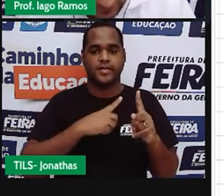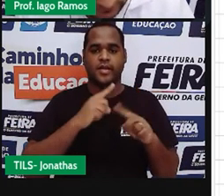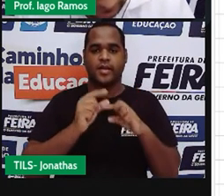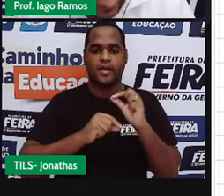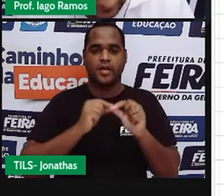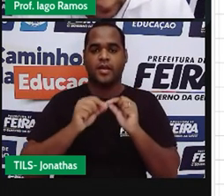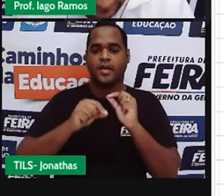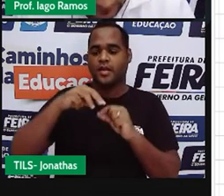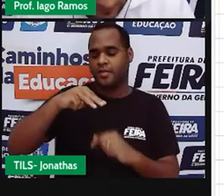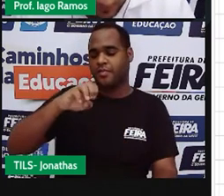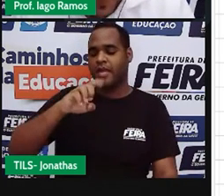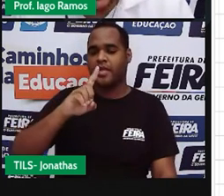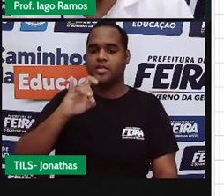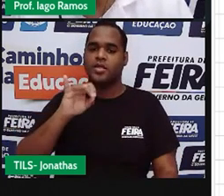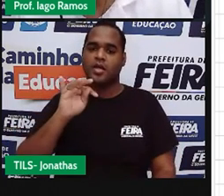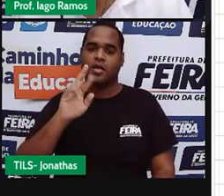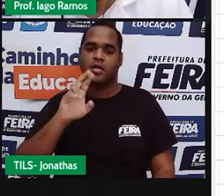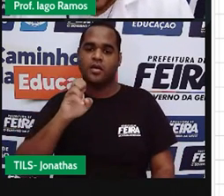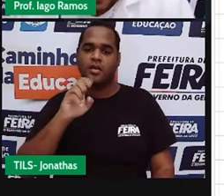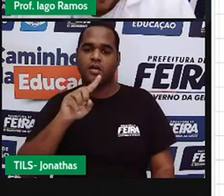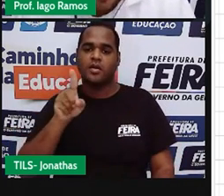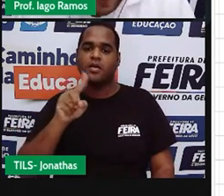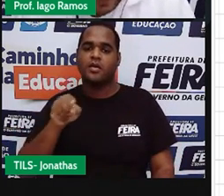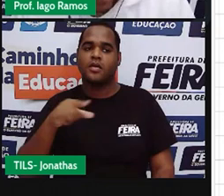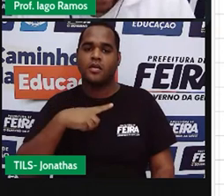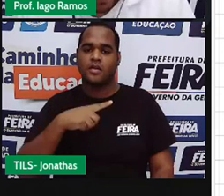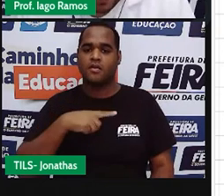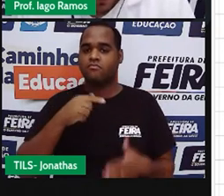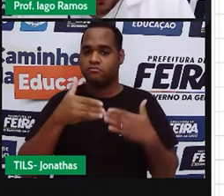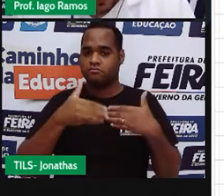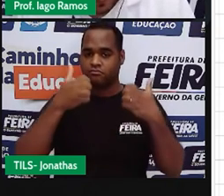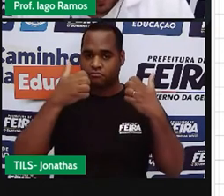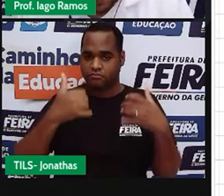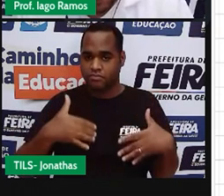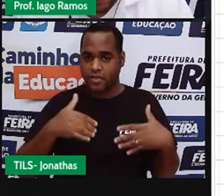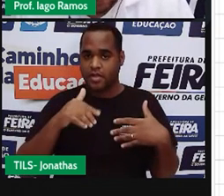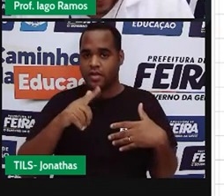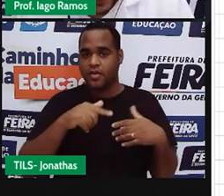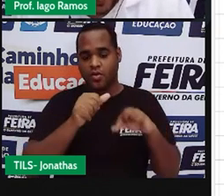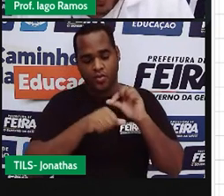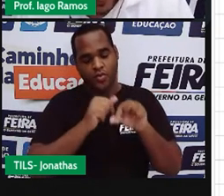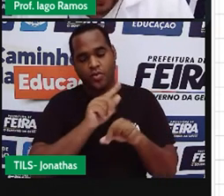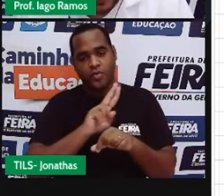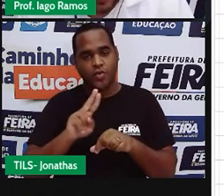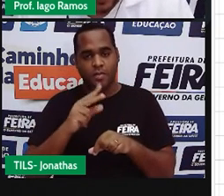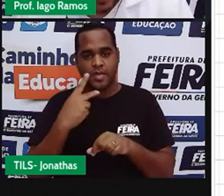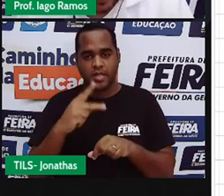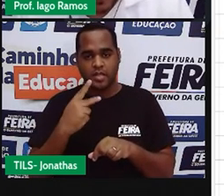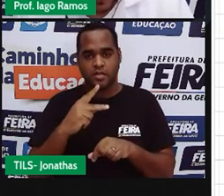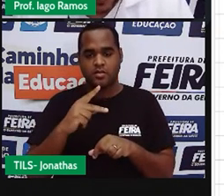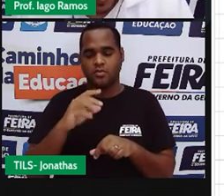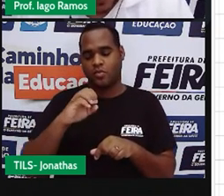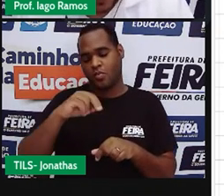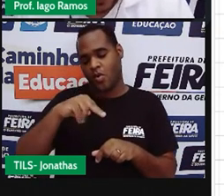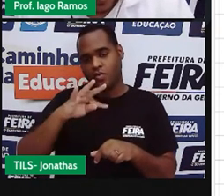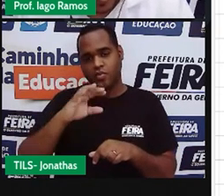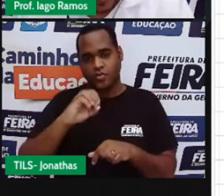mediatriz passa pelo ponto médio do segmento.